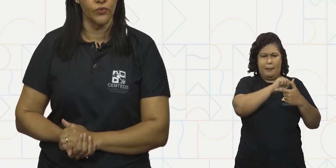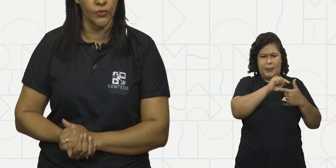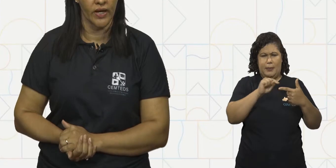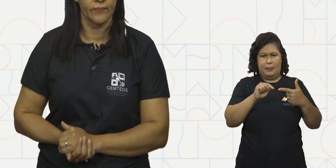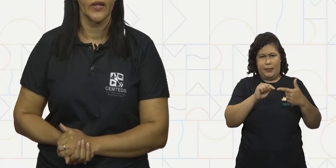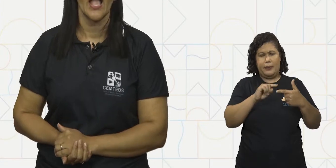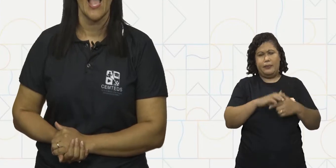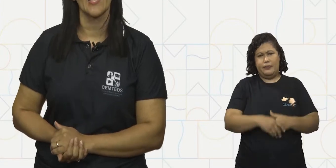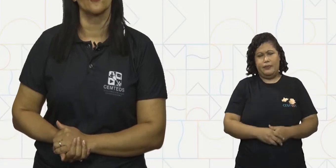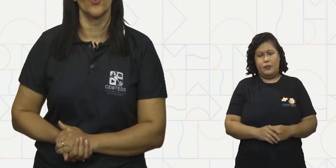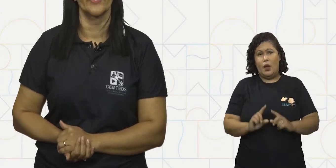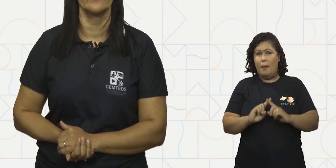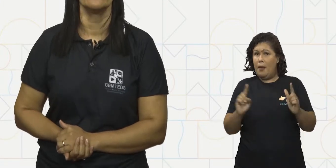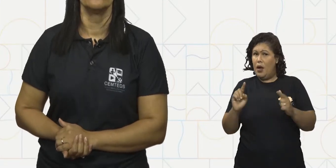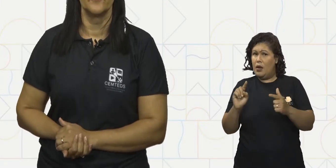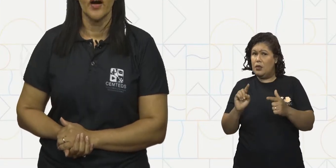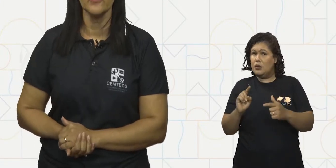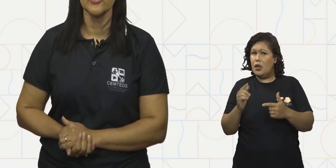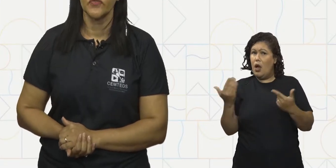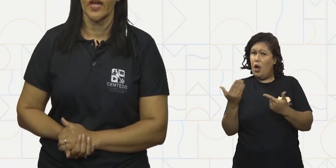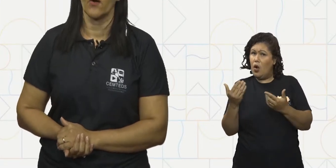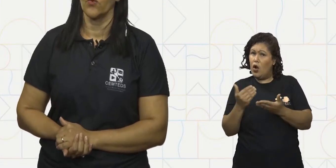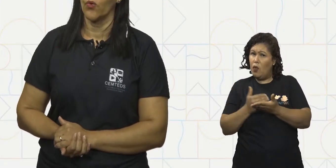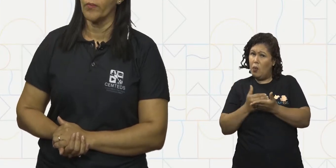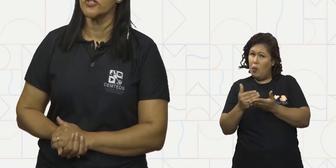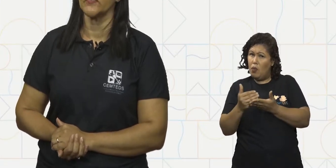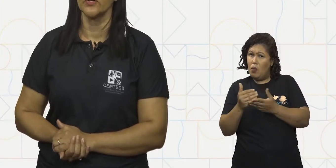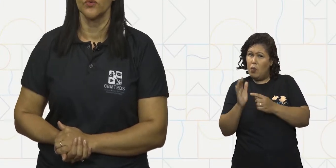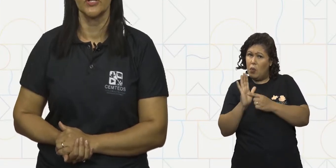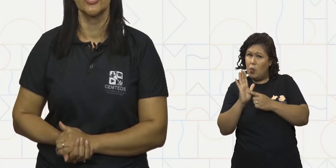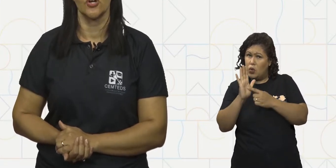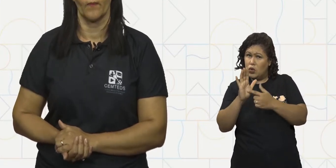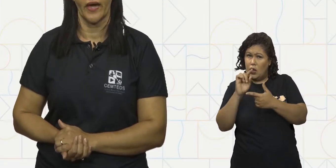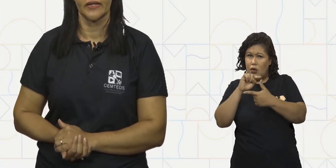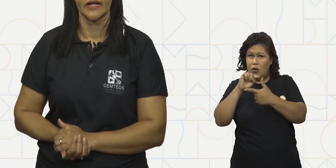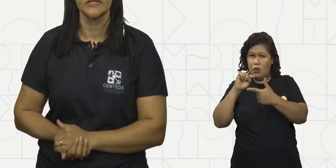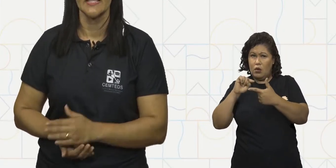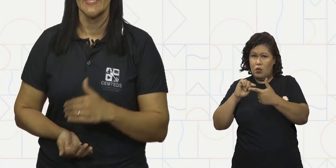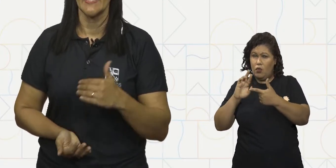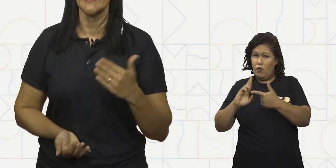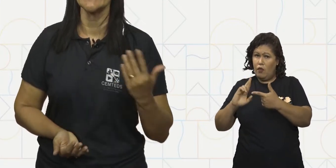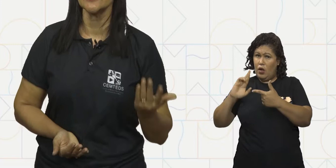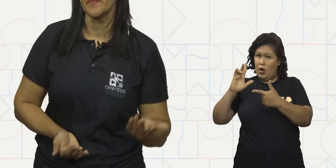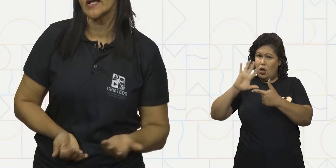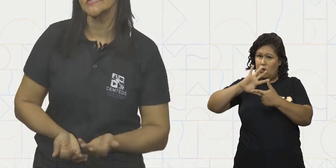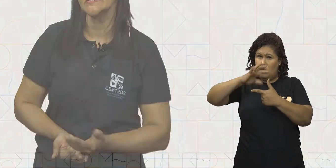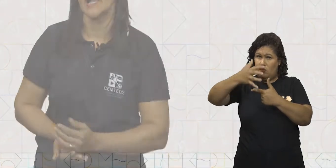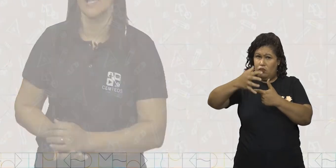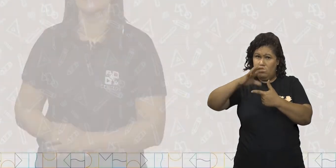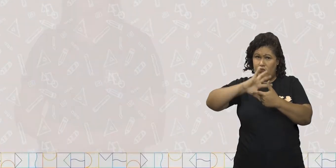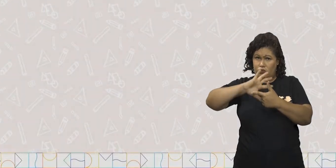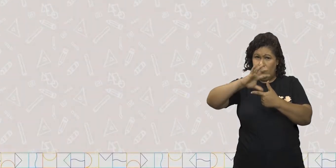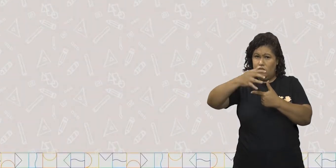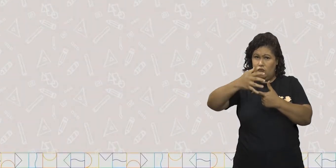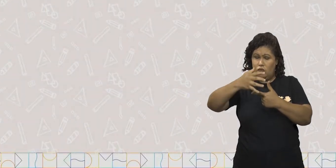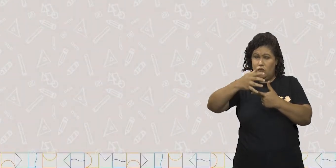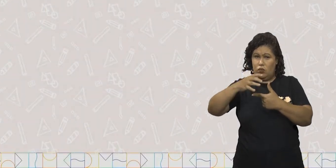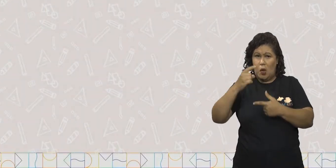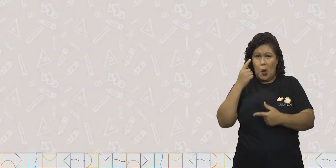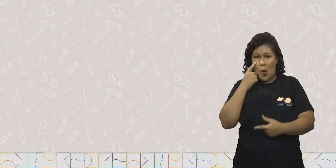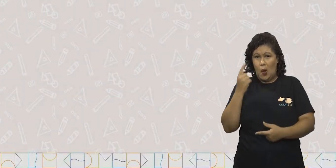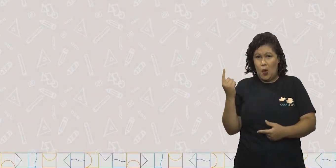da figura. Agora, vamos ver algumas figuras geométricas espaciais.